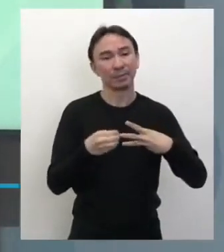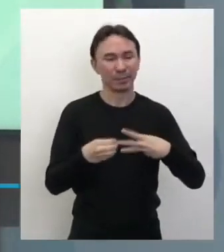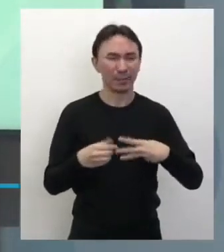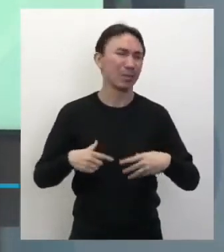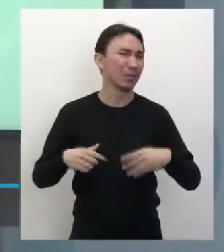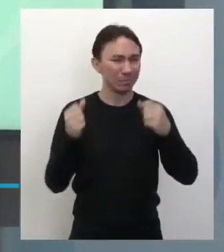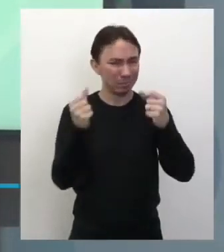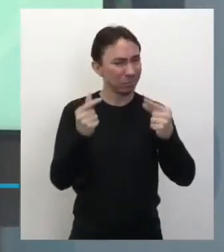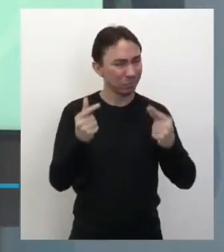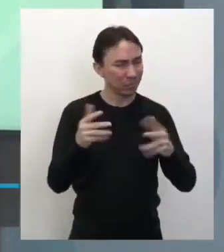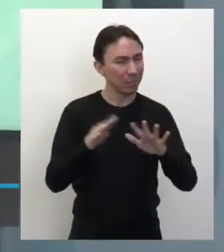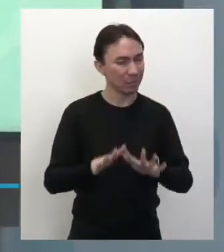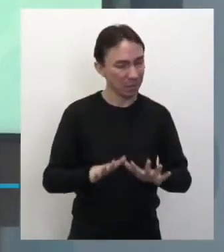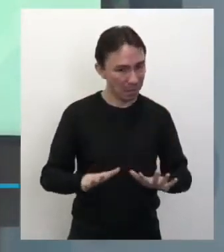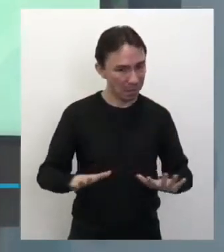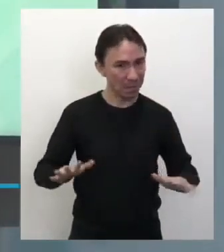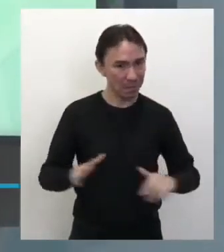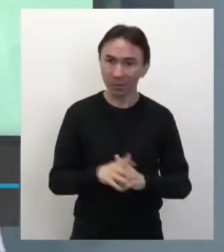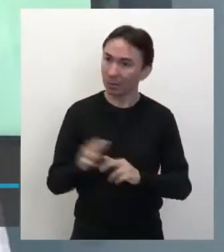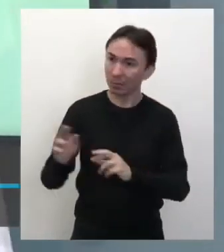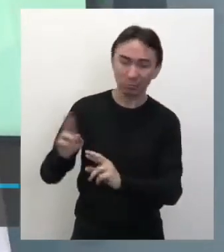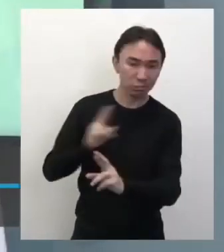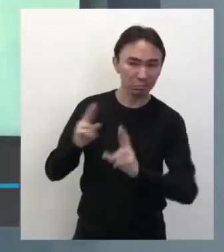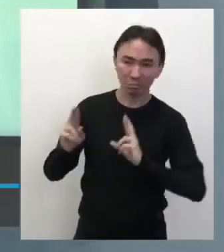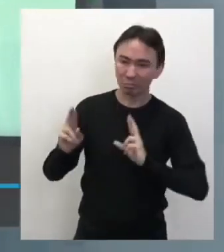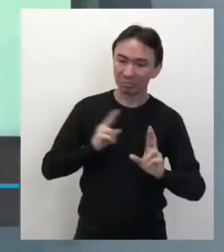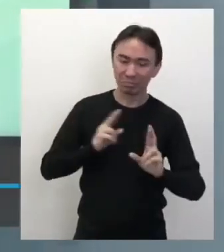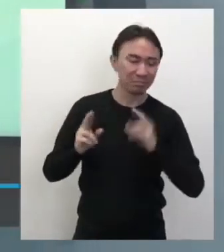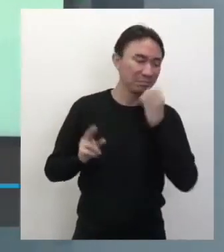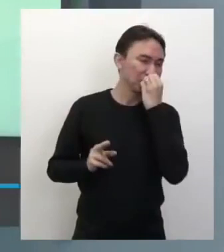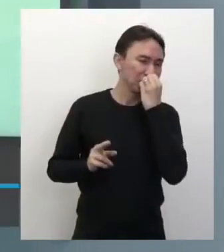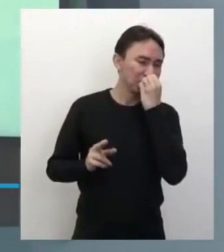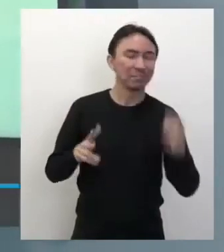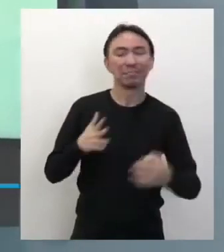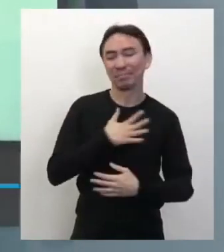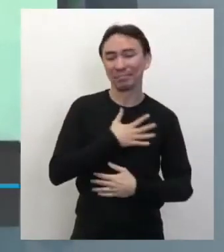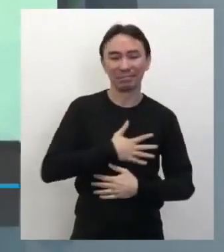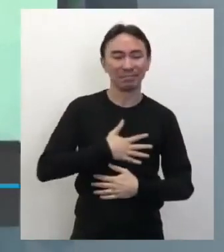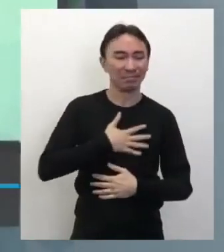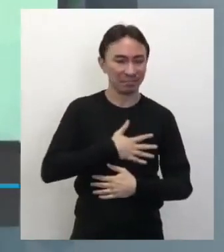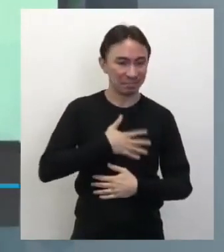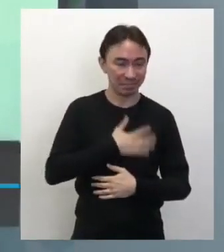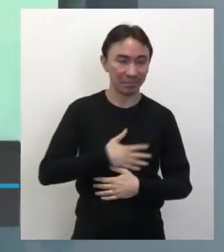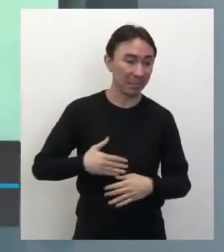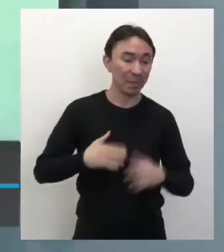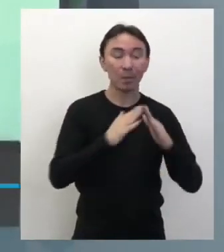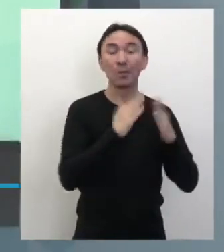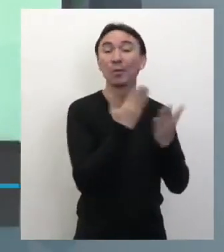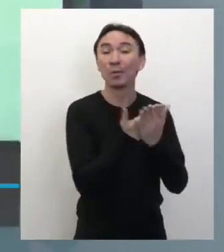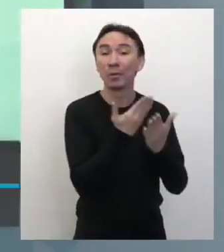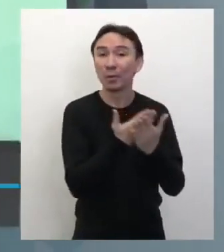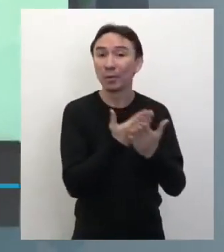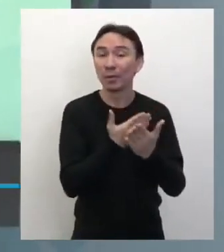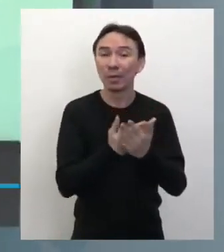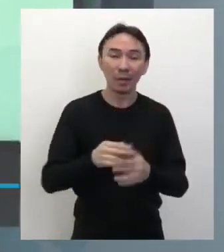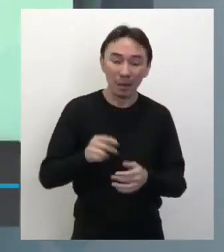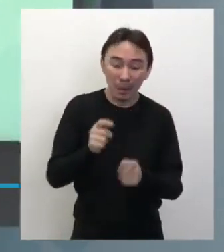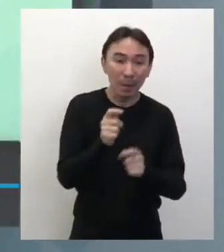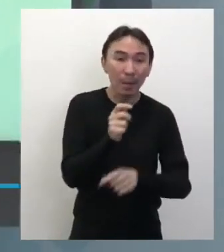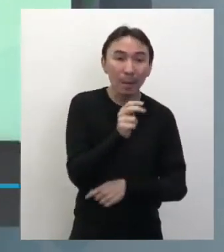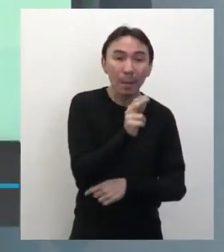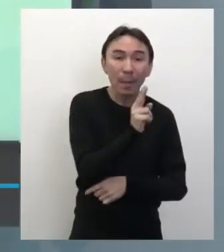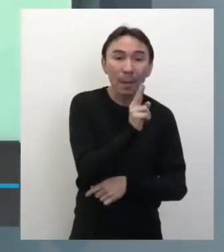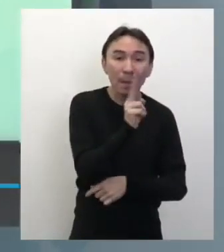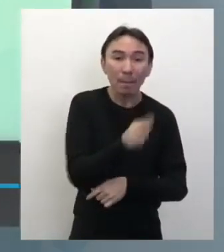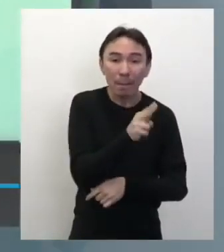adorei todas as respostas. Quero mandar um abraço aí para o pessoal do Padre Chico e todo mundo que pediu abraço e eu não consegui ver, sinta